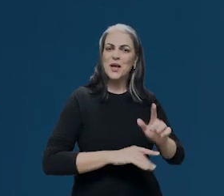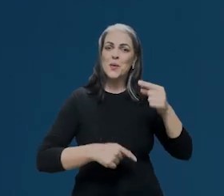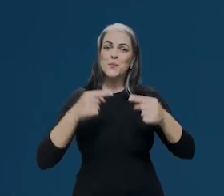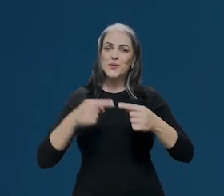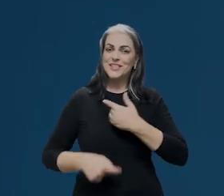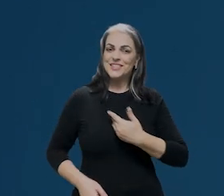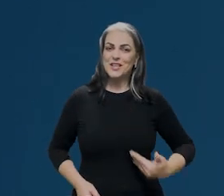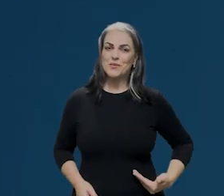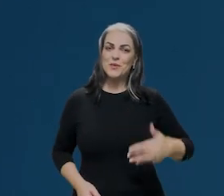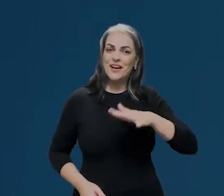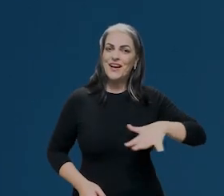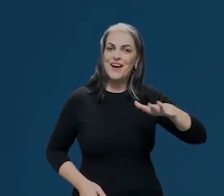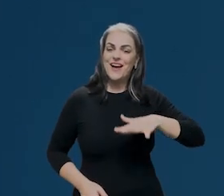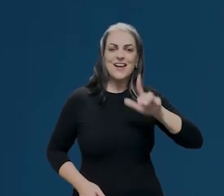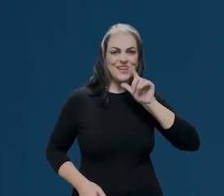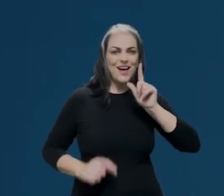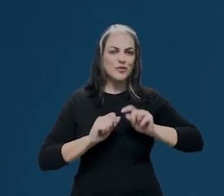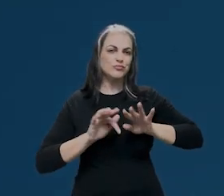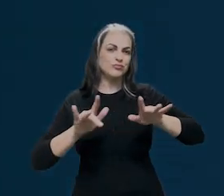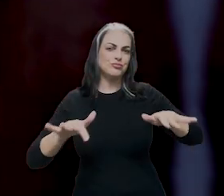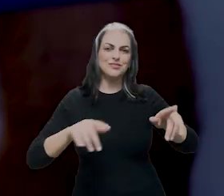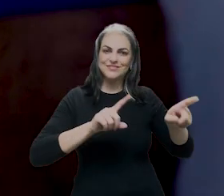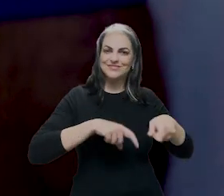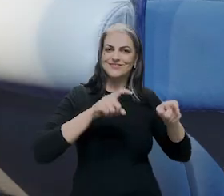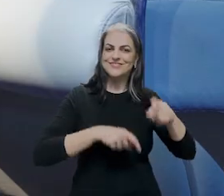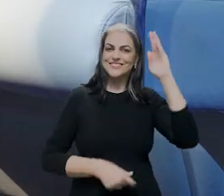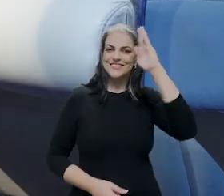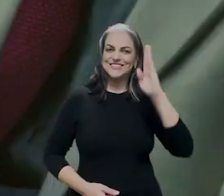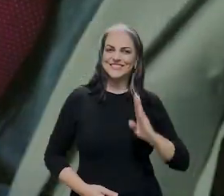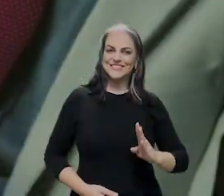e a gestão das políticas públicas na agricultura irrigada no Brasil.